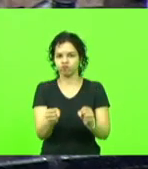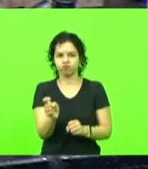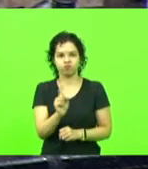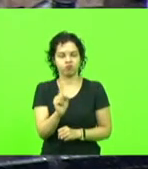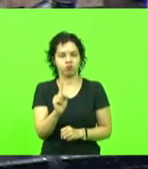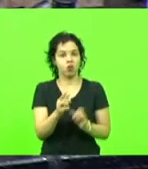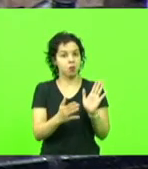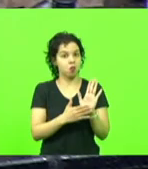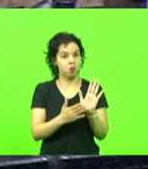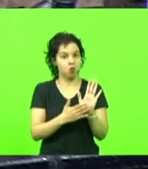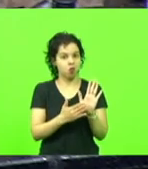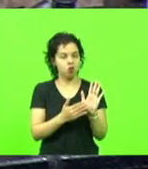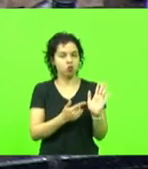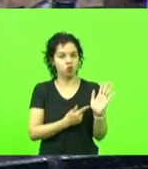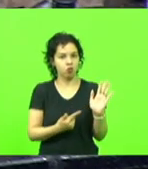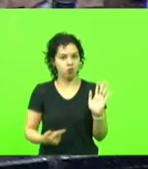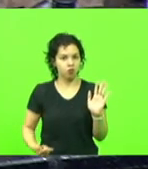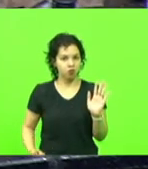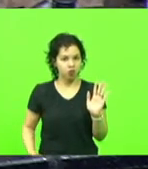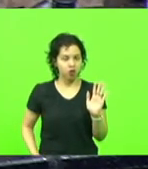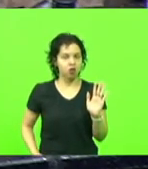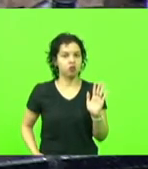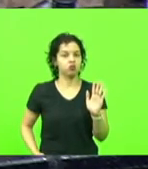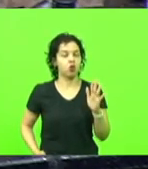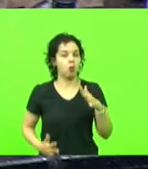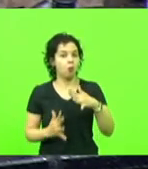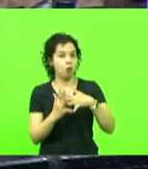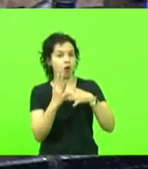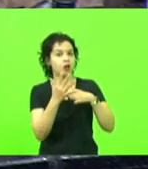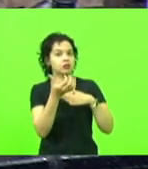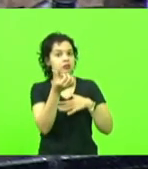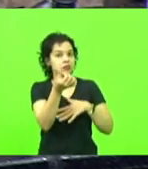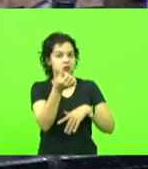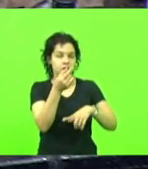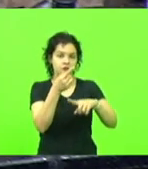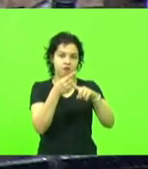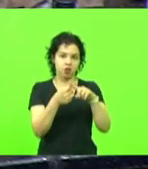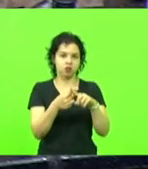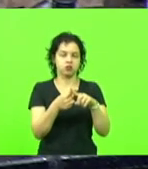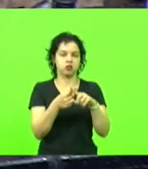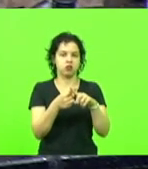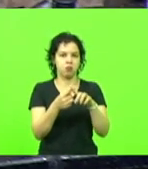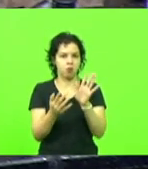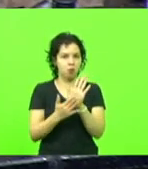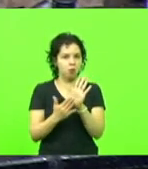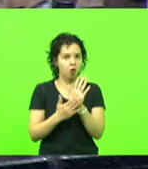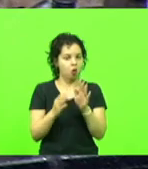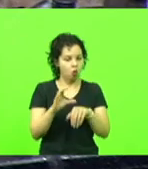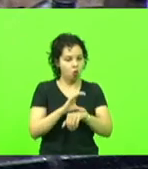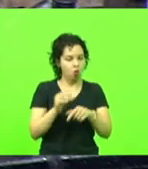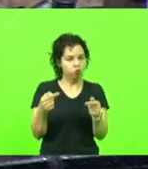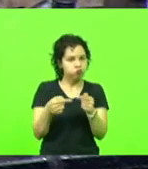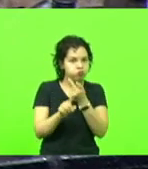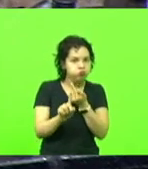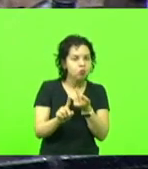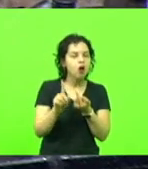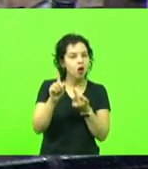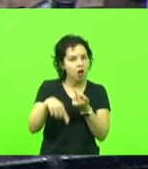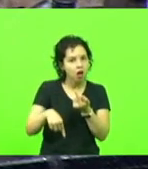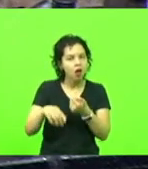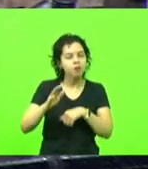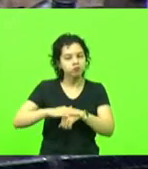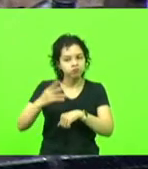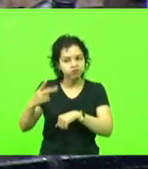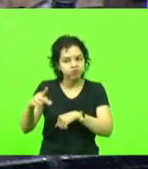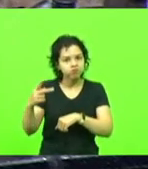seis vezes. Então, se tem alguma proposta inconstitucional, é a do próprio governo. E a minha, ela quase equaliza,